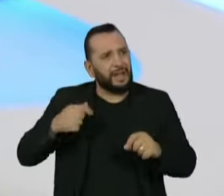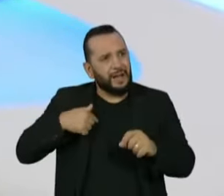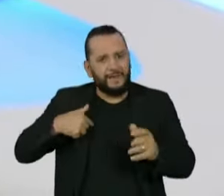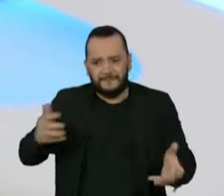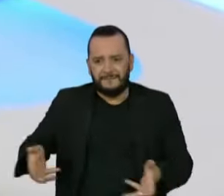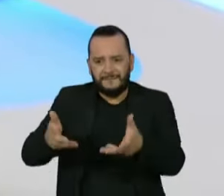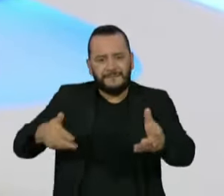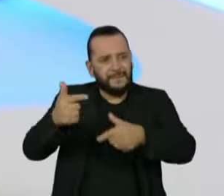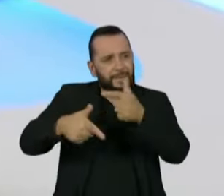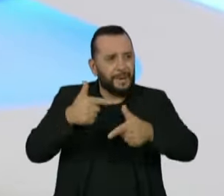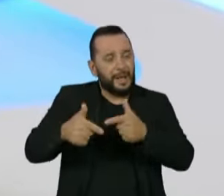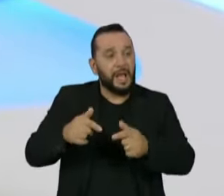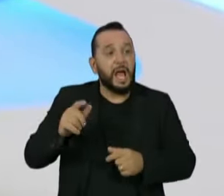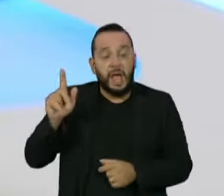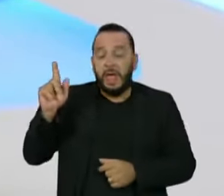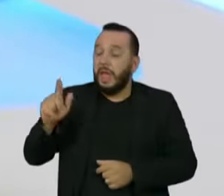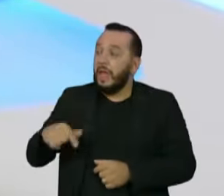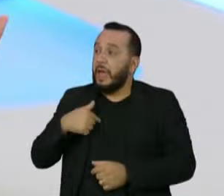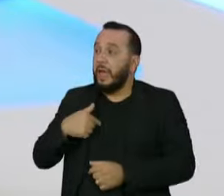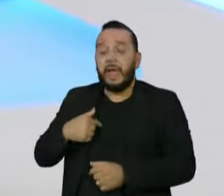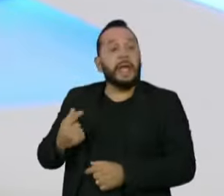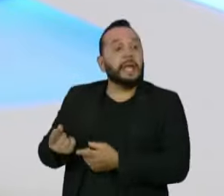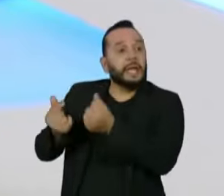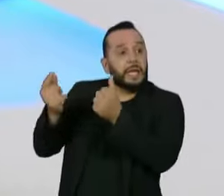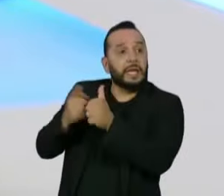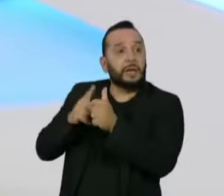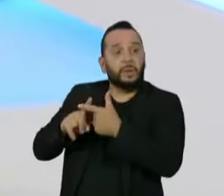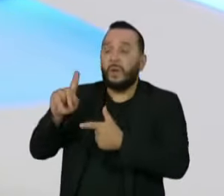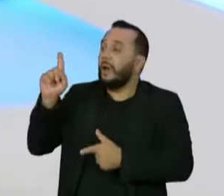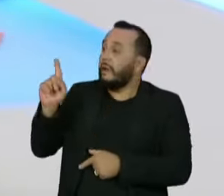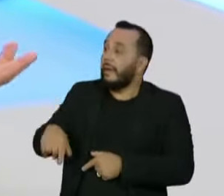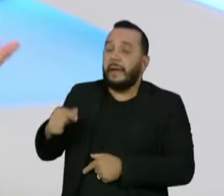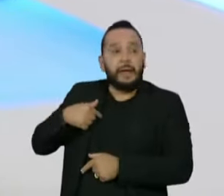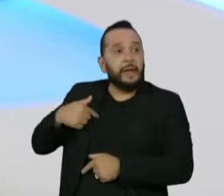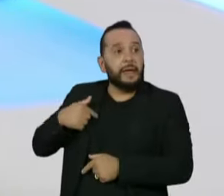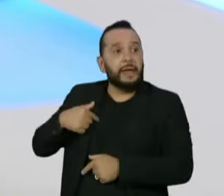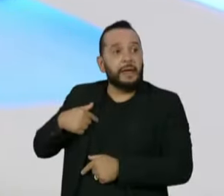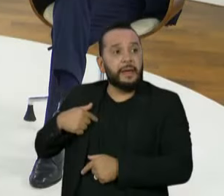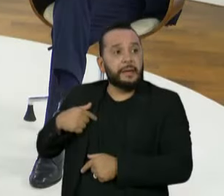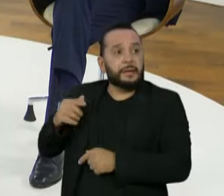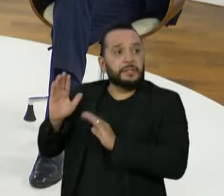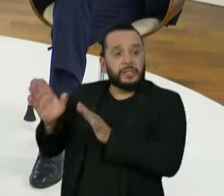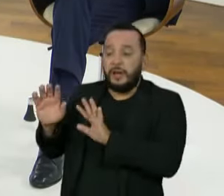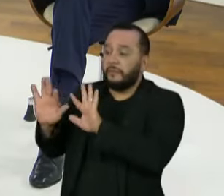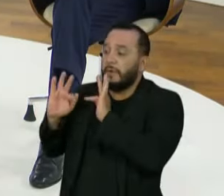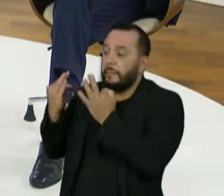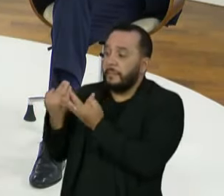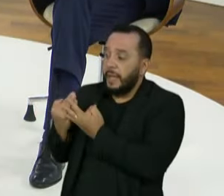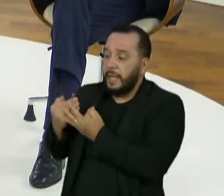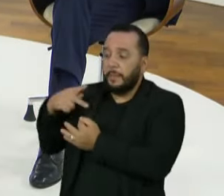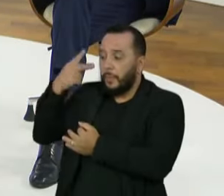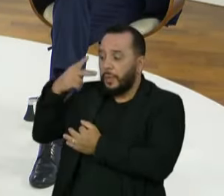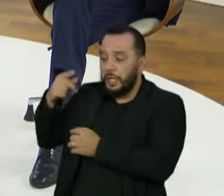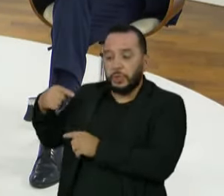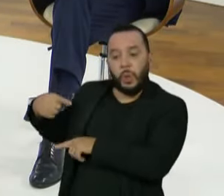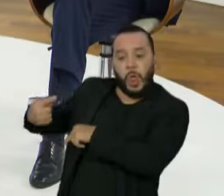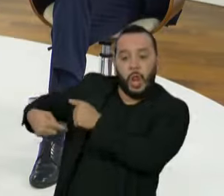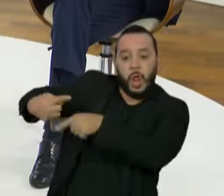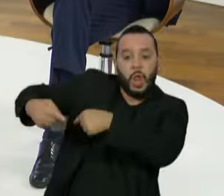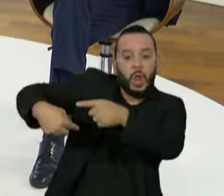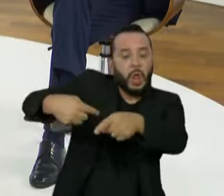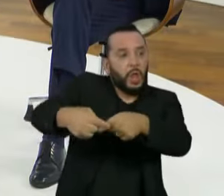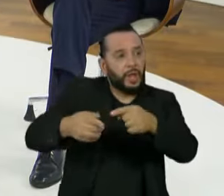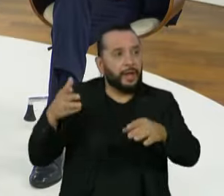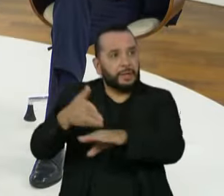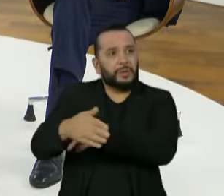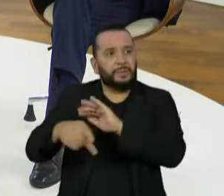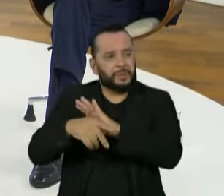da política, sem ser milionário. A minha campanha foi barata, a do Fabiano também, uma campanha super barata. Então, isso ameaçou o sistema